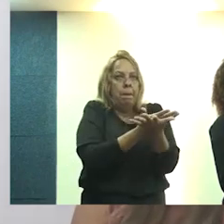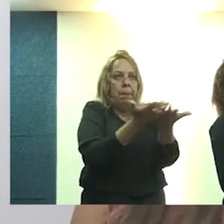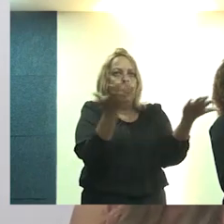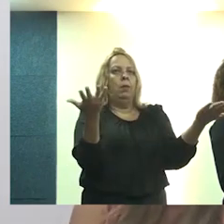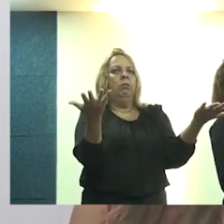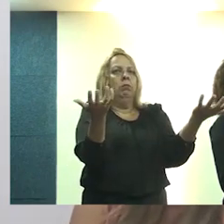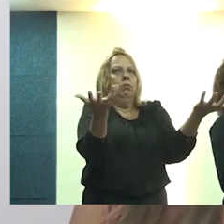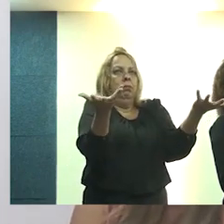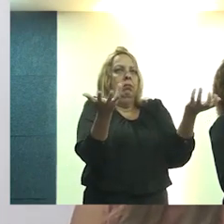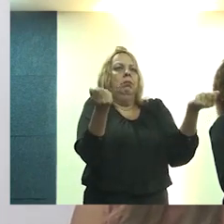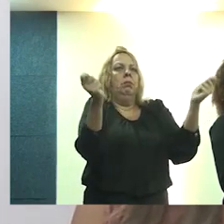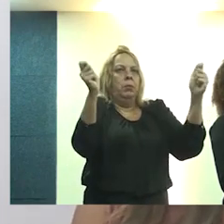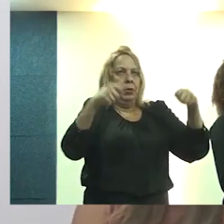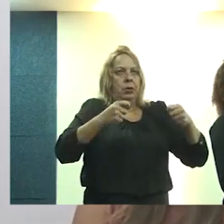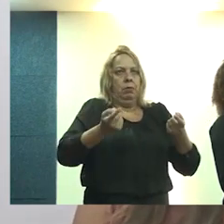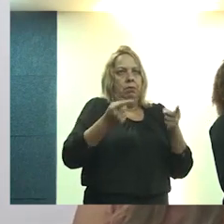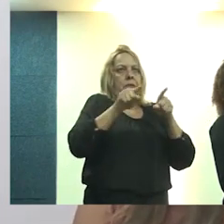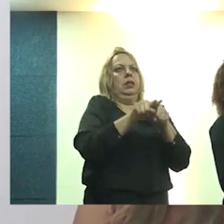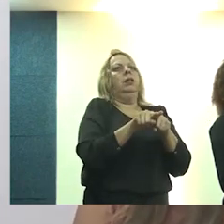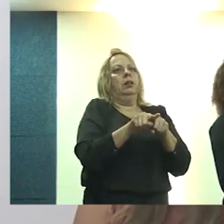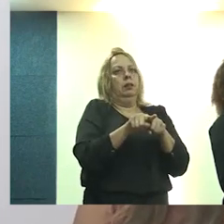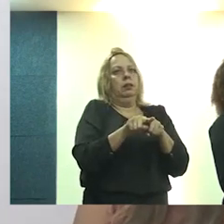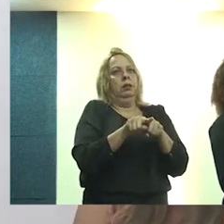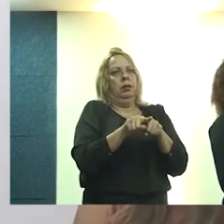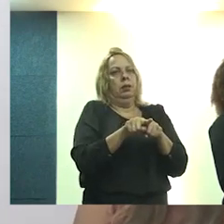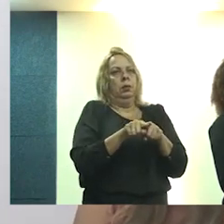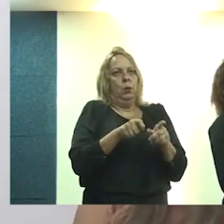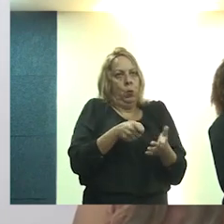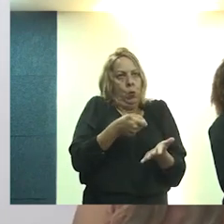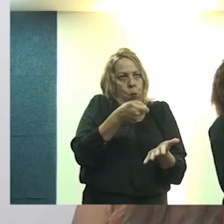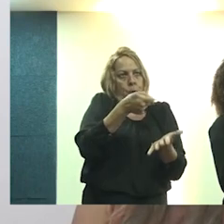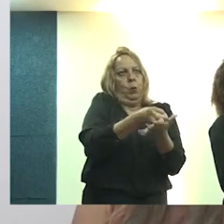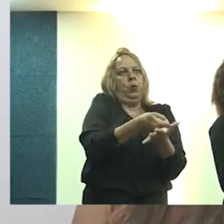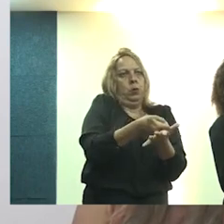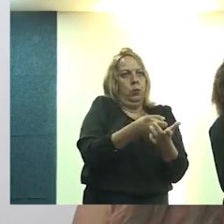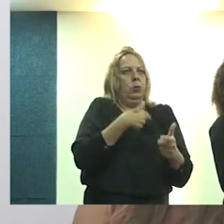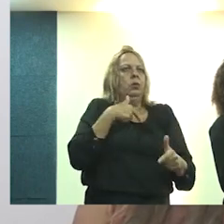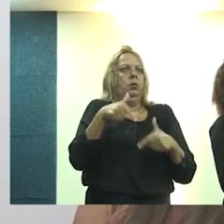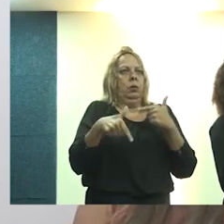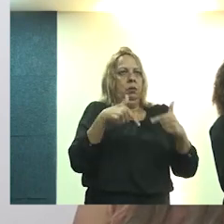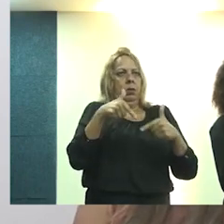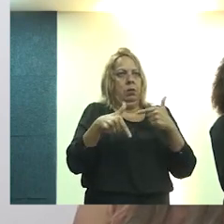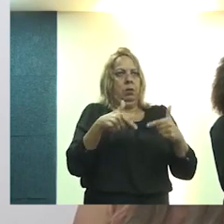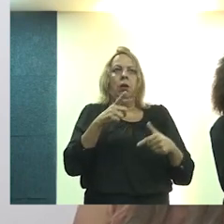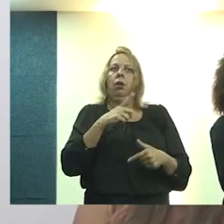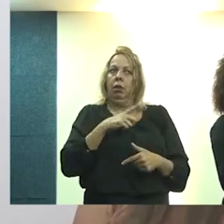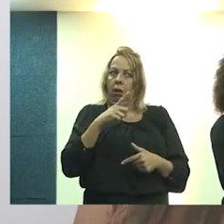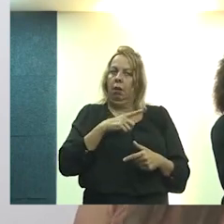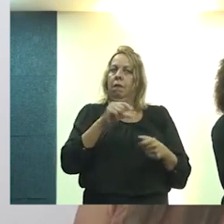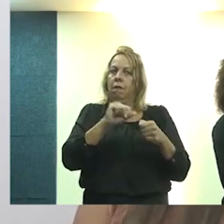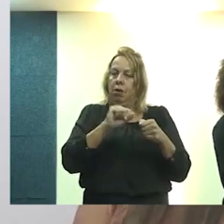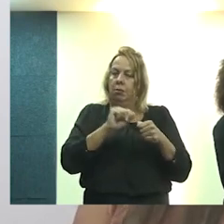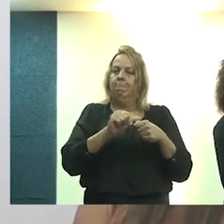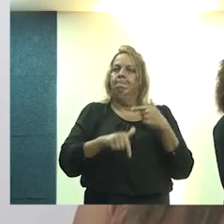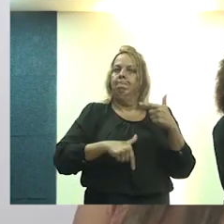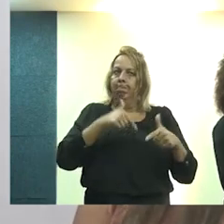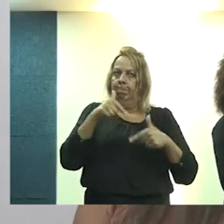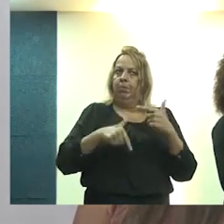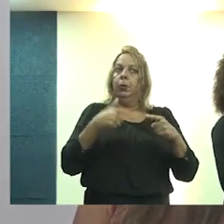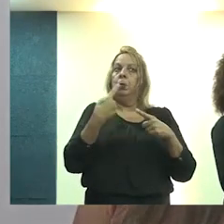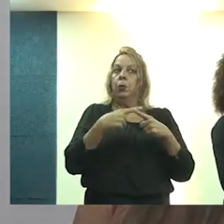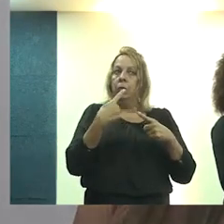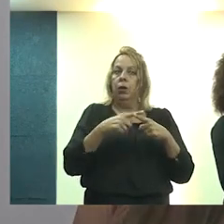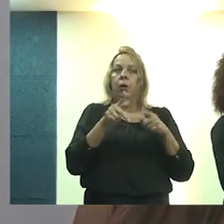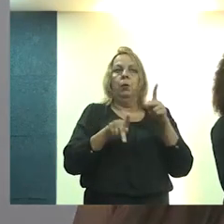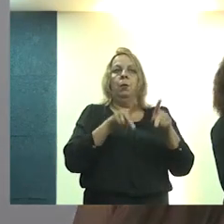estendidas para a parceria, para o compromisso e para o trabalho. Temos muito a fazer, porque